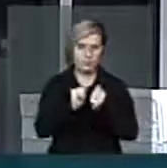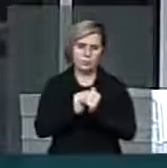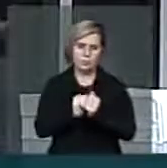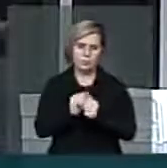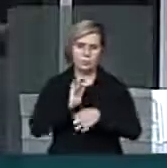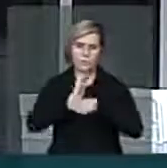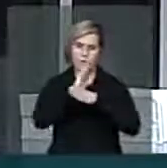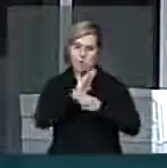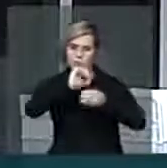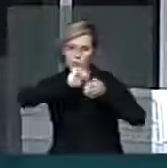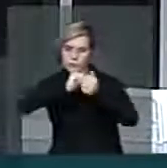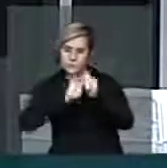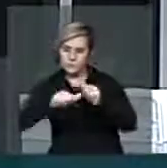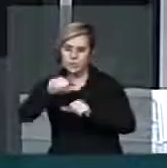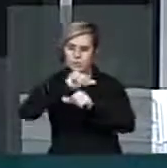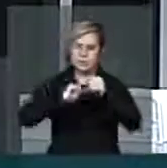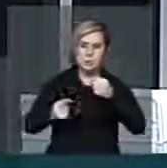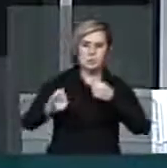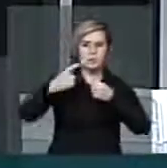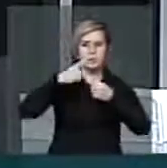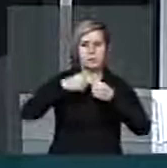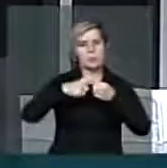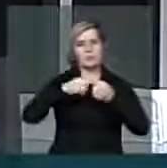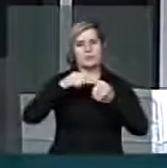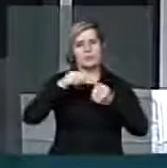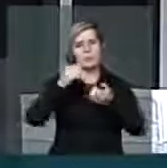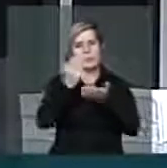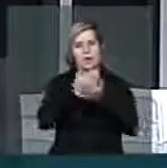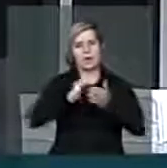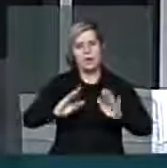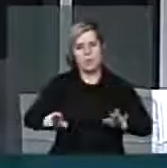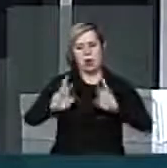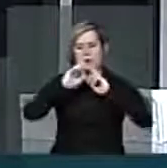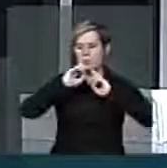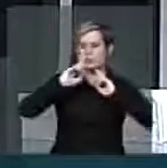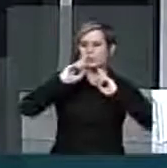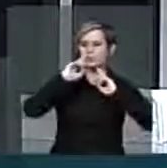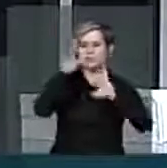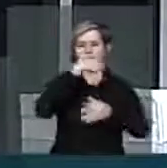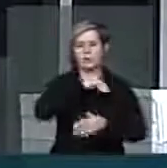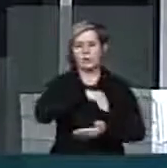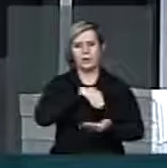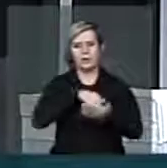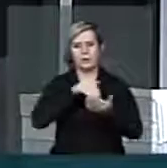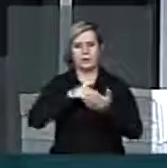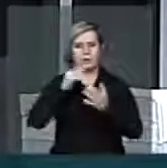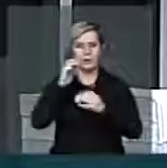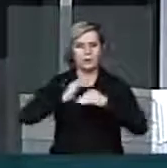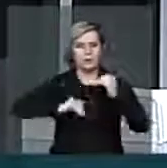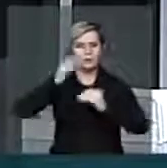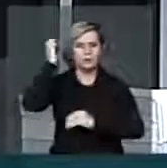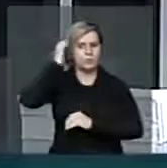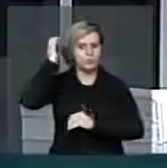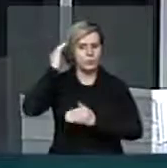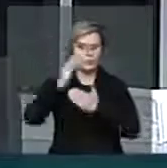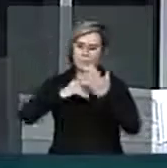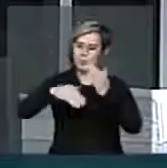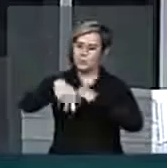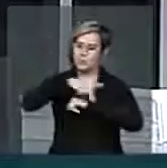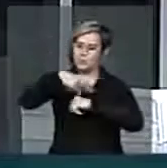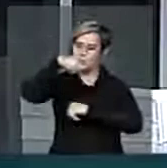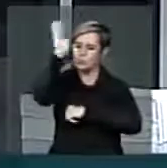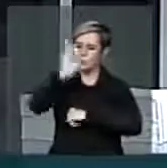a corrigir essa justiça, acabar com essa distorção do piso dos radialistas que existe em todo o nosso país,